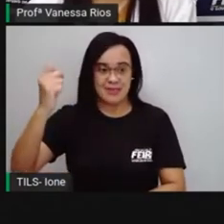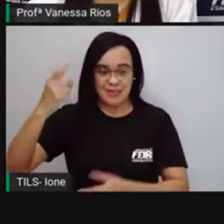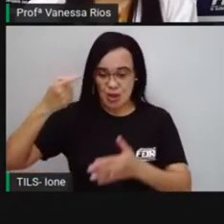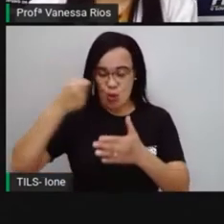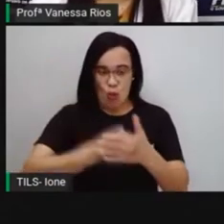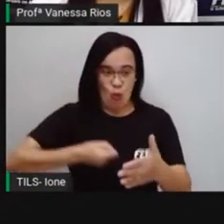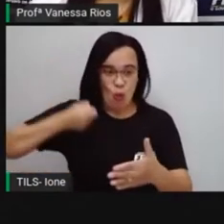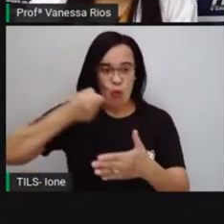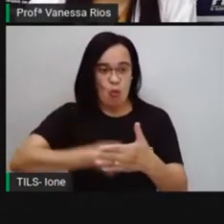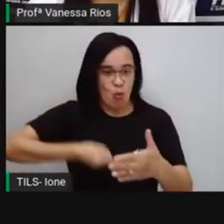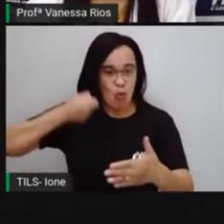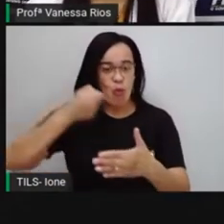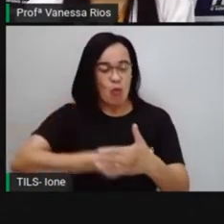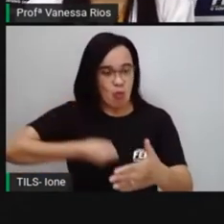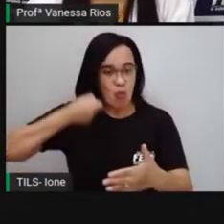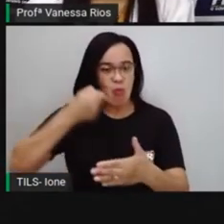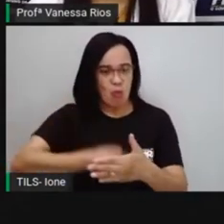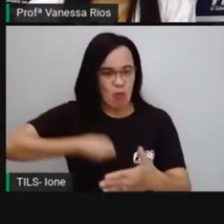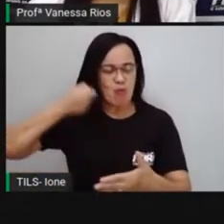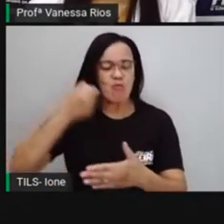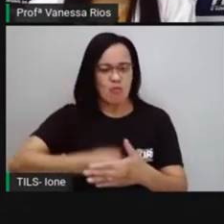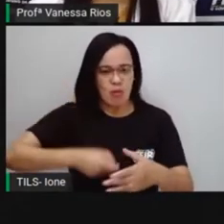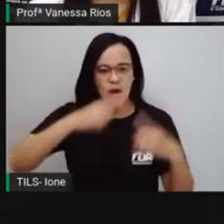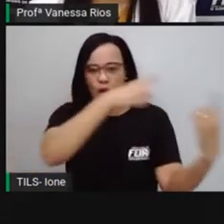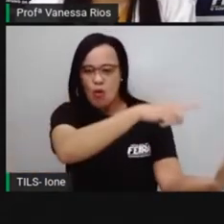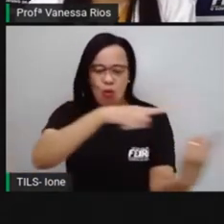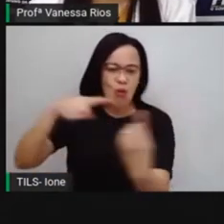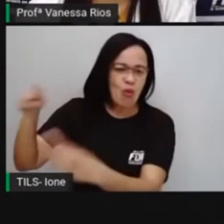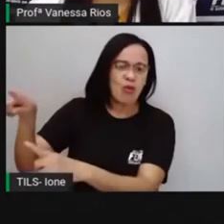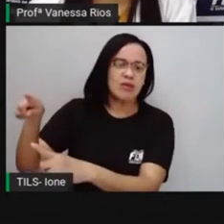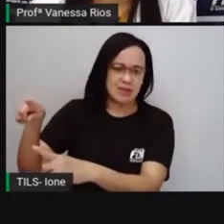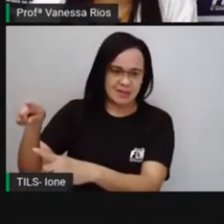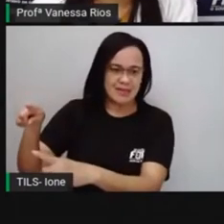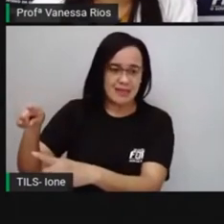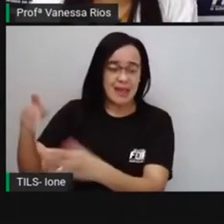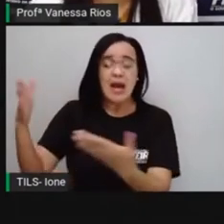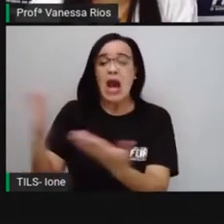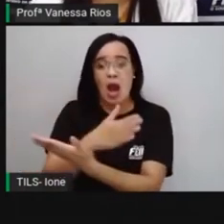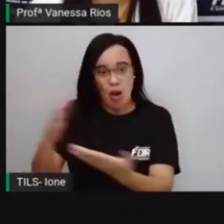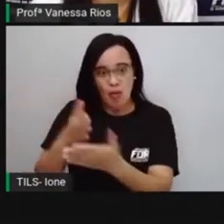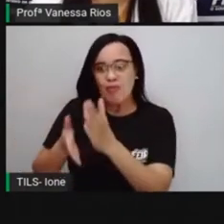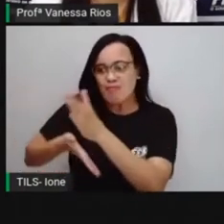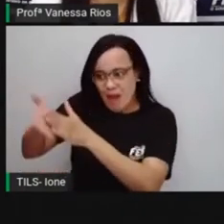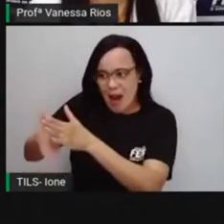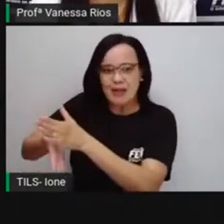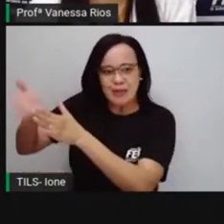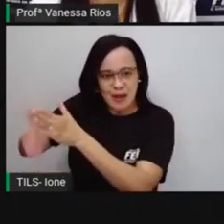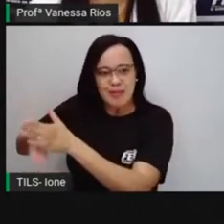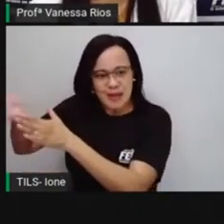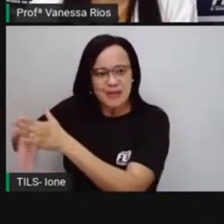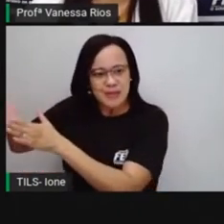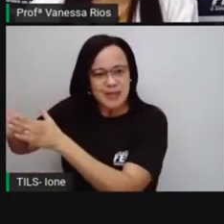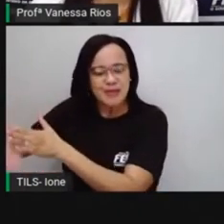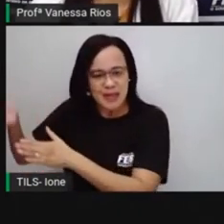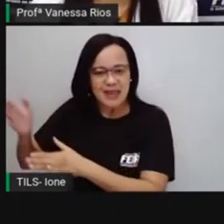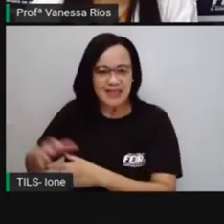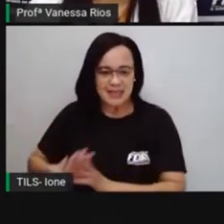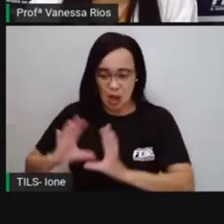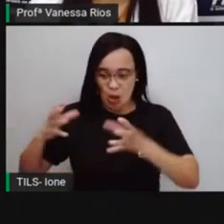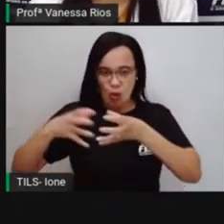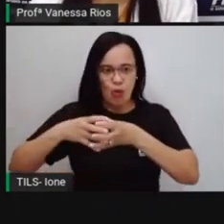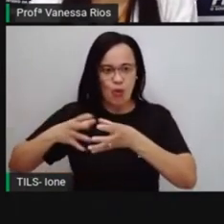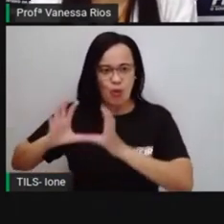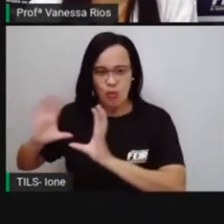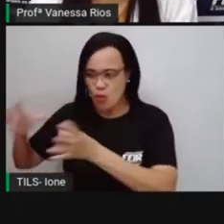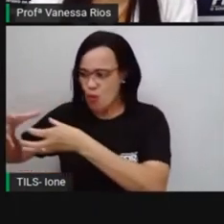concordando, né? Com a situação que eles viviam, muitos fugiam. E aí formavam essas comunidades